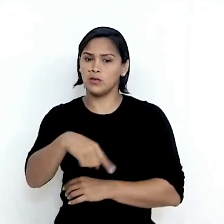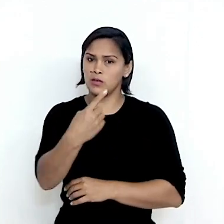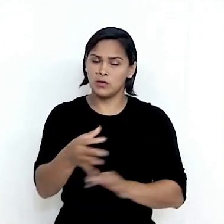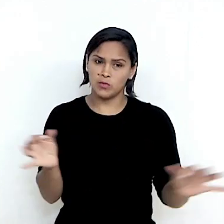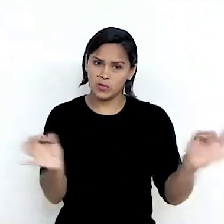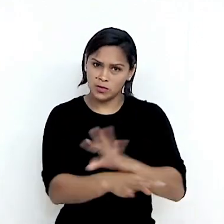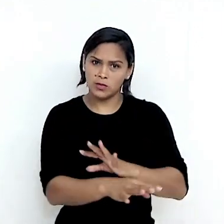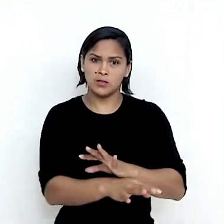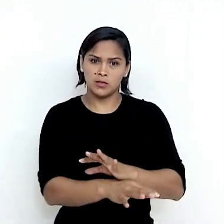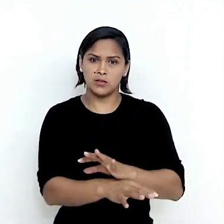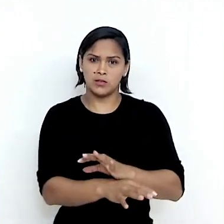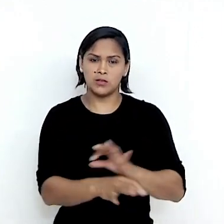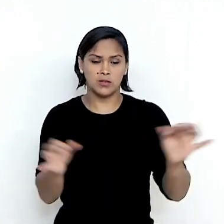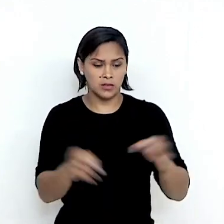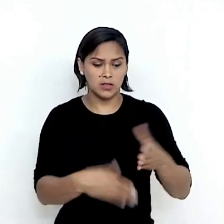encerramos